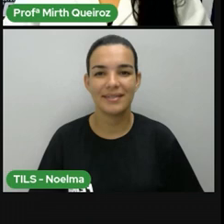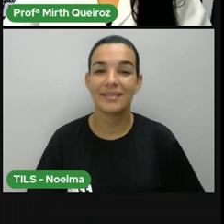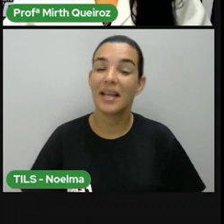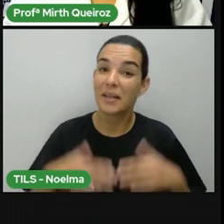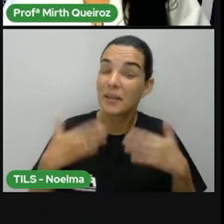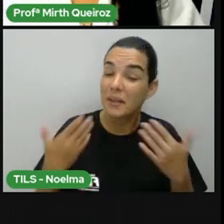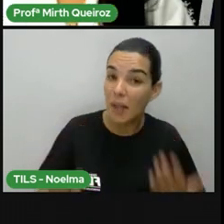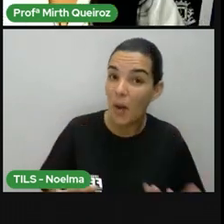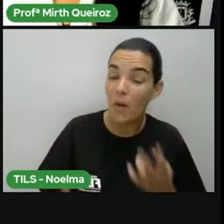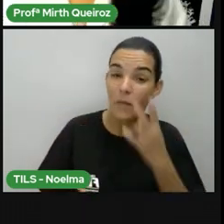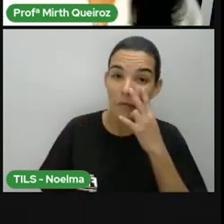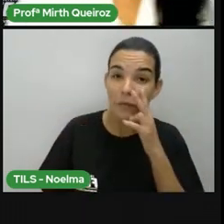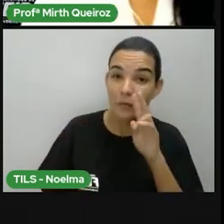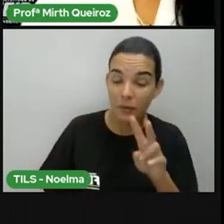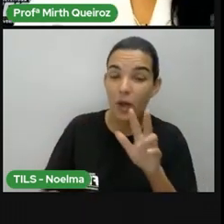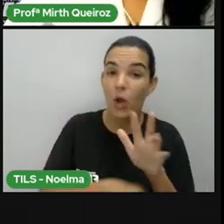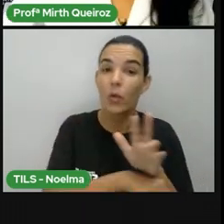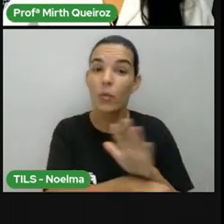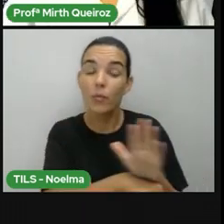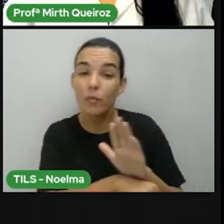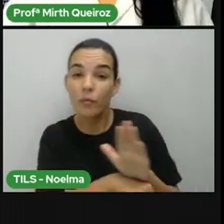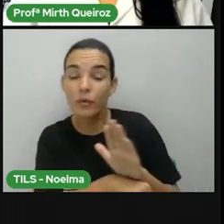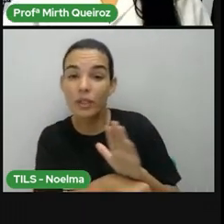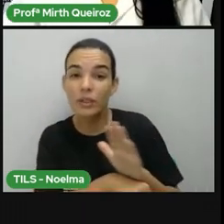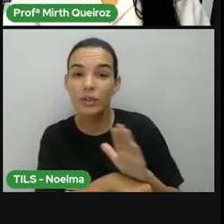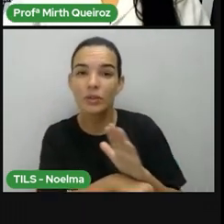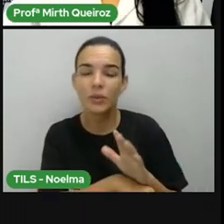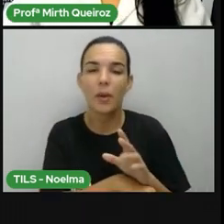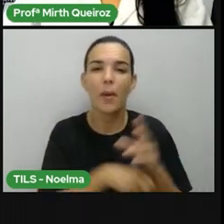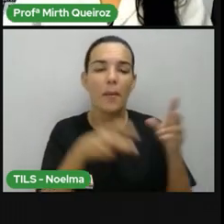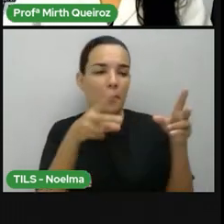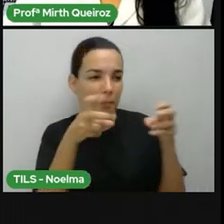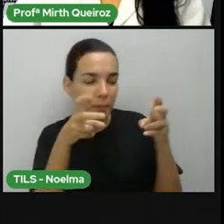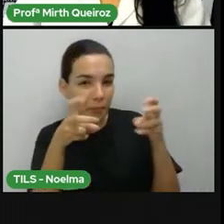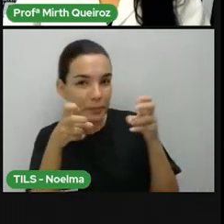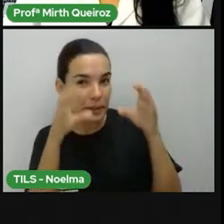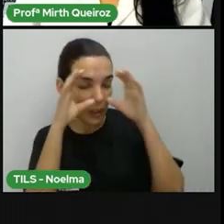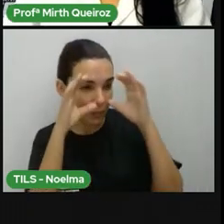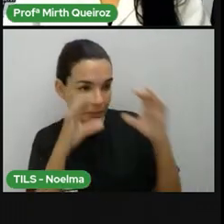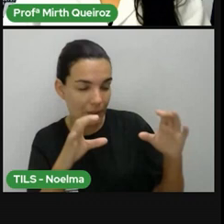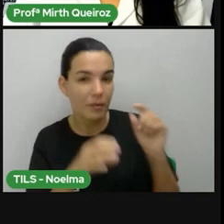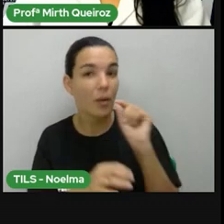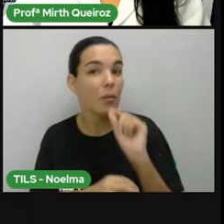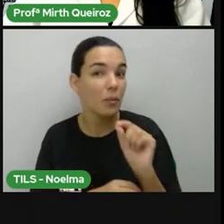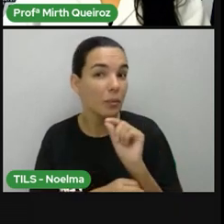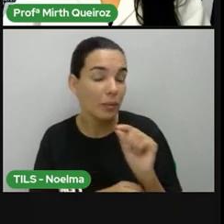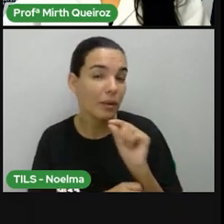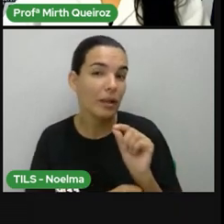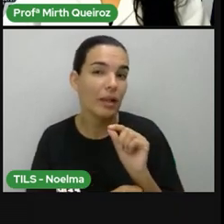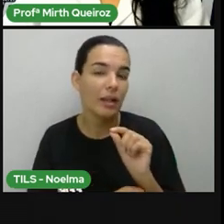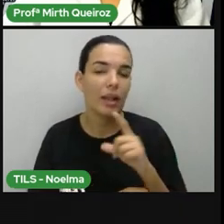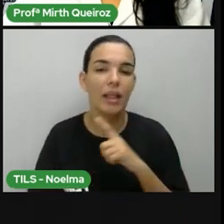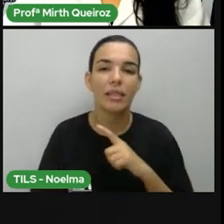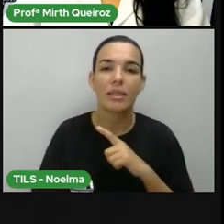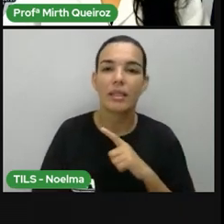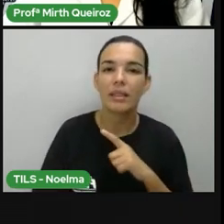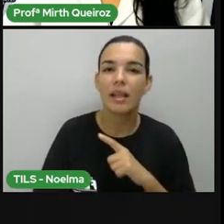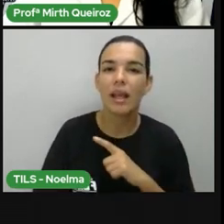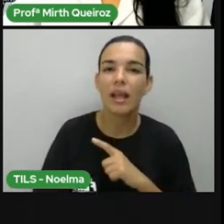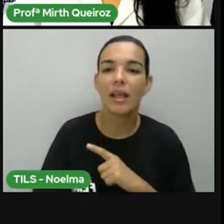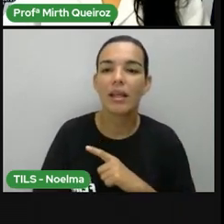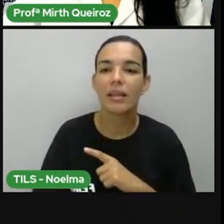Bom, gente, aí no vídeo vocês puderam observar que em Cabu ele